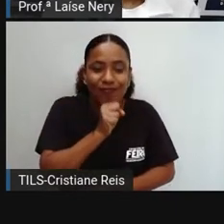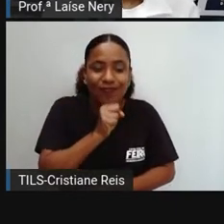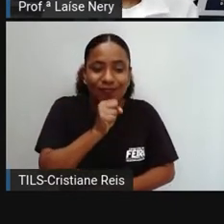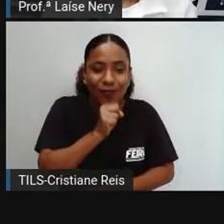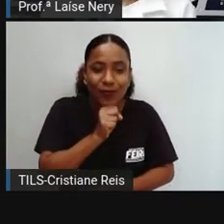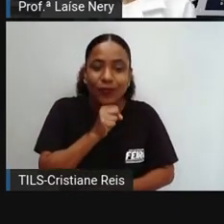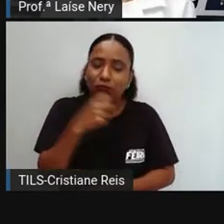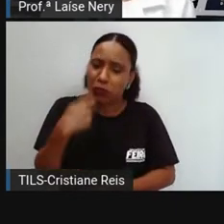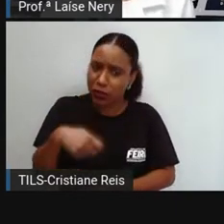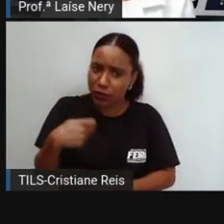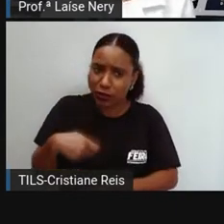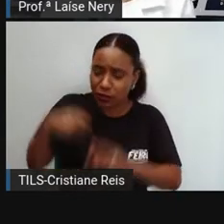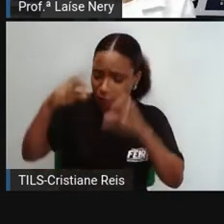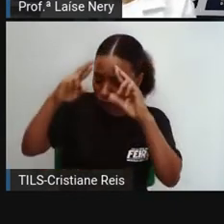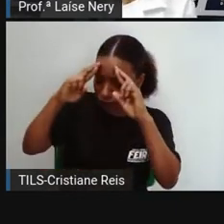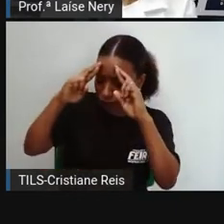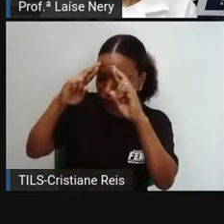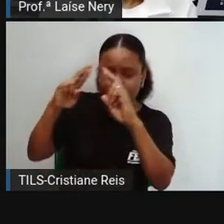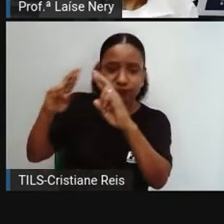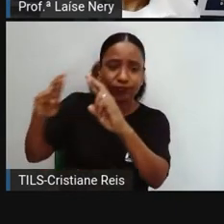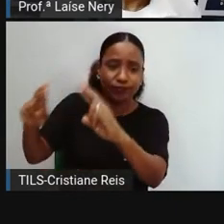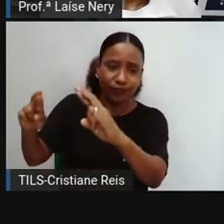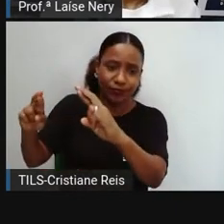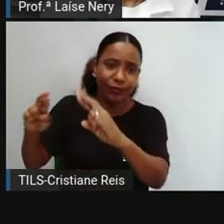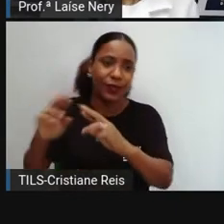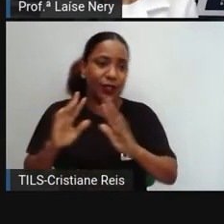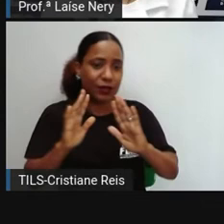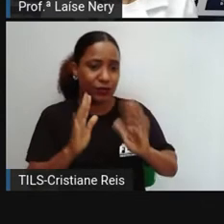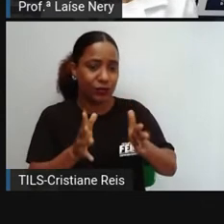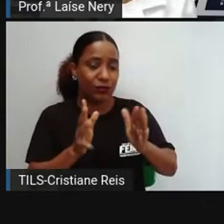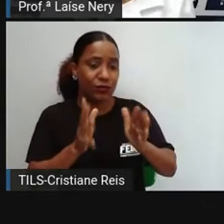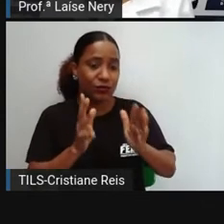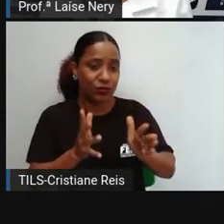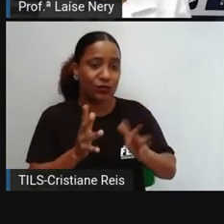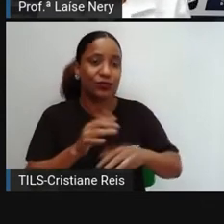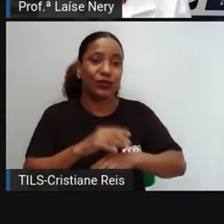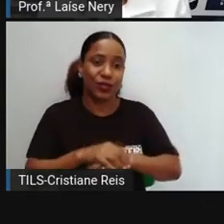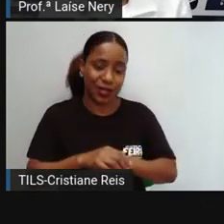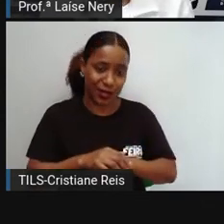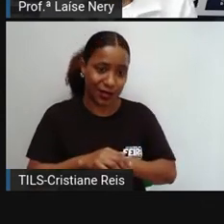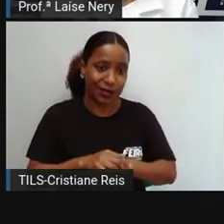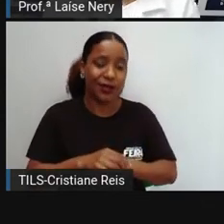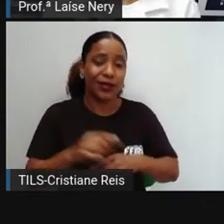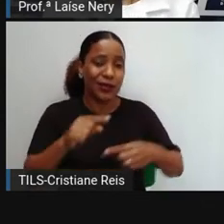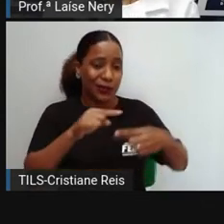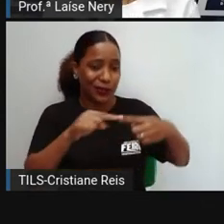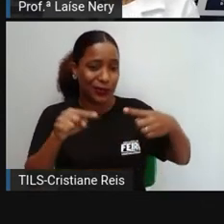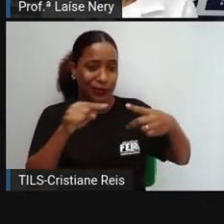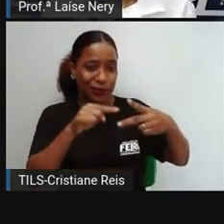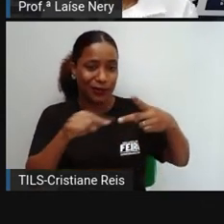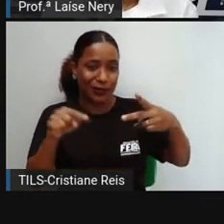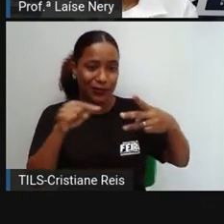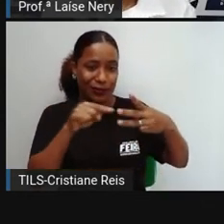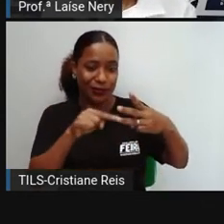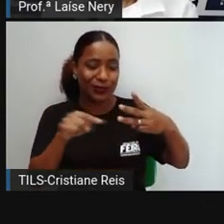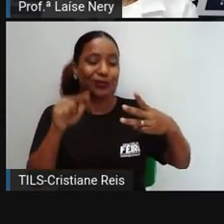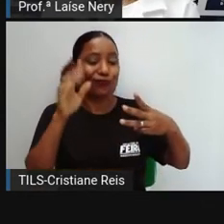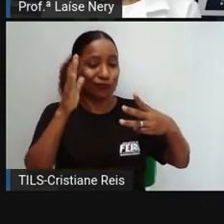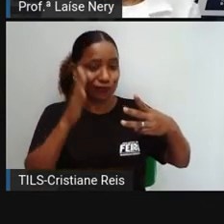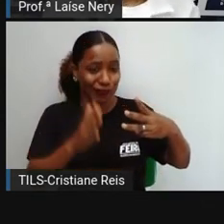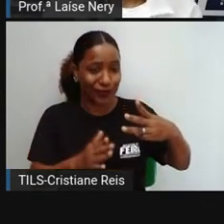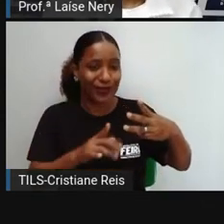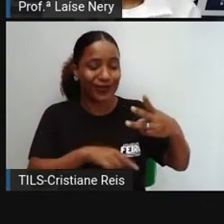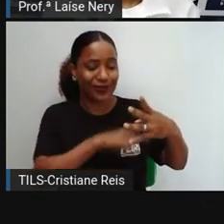respeito. porque já passaram por todas as outras fases, já cumpriram o seu papel